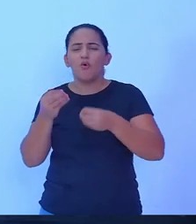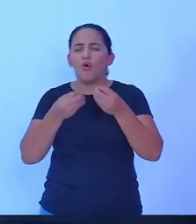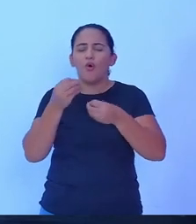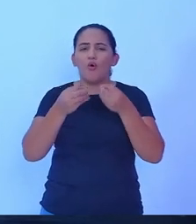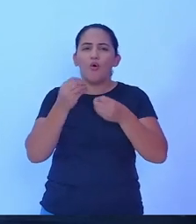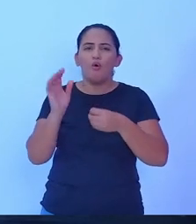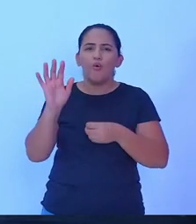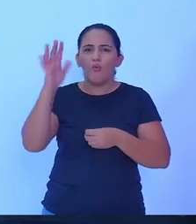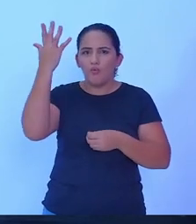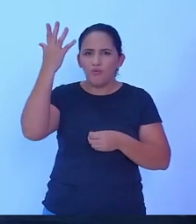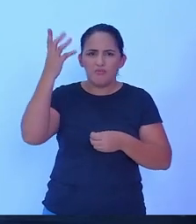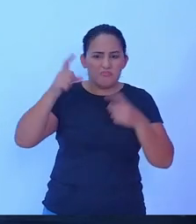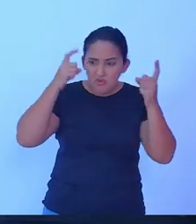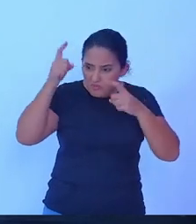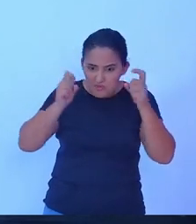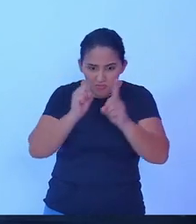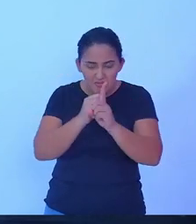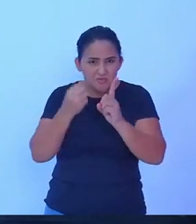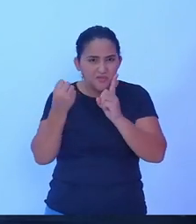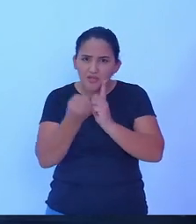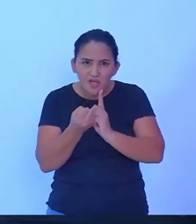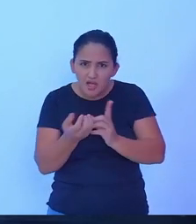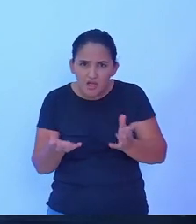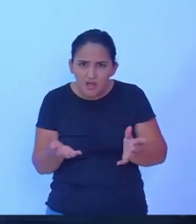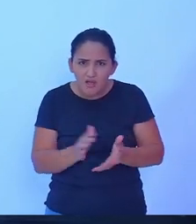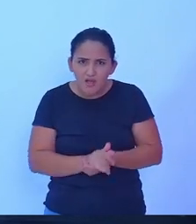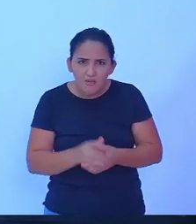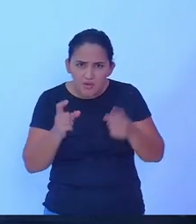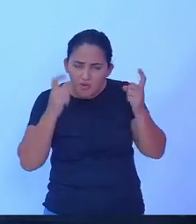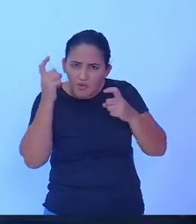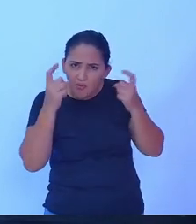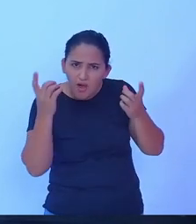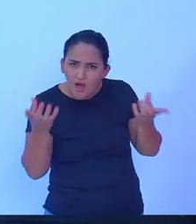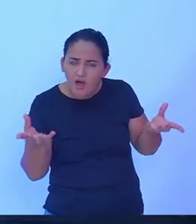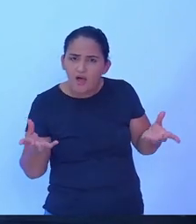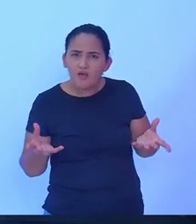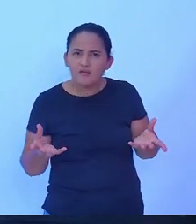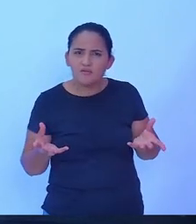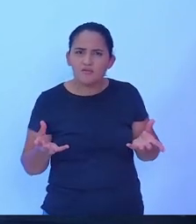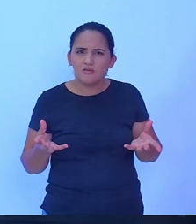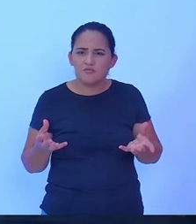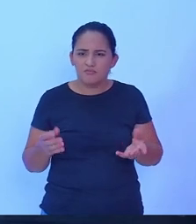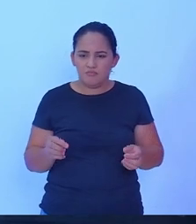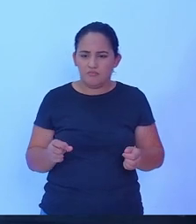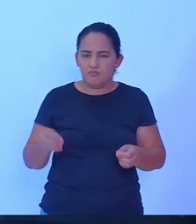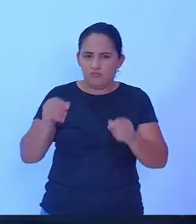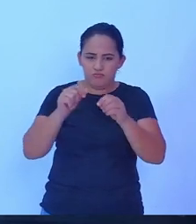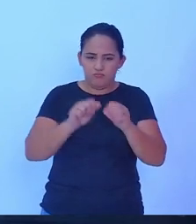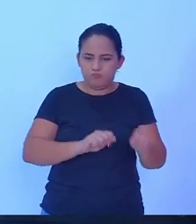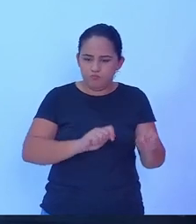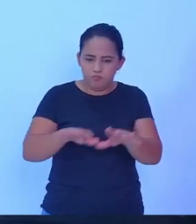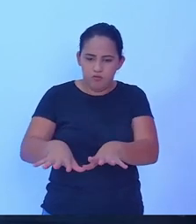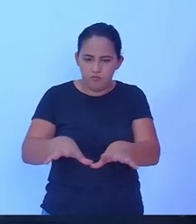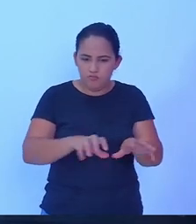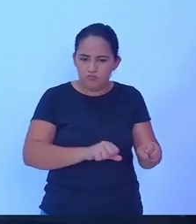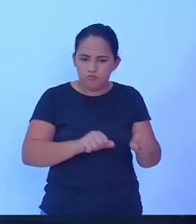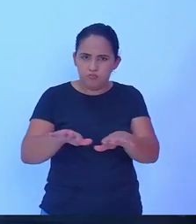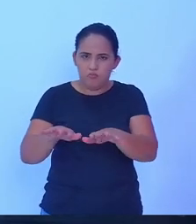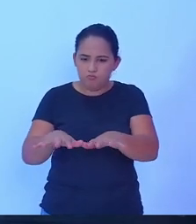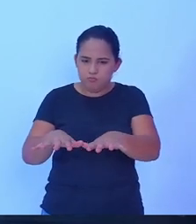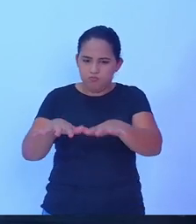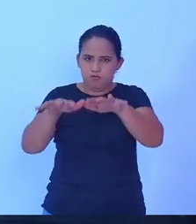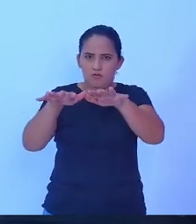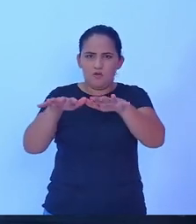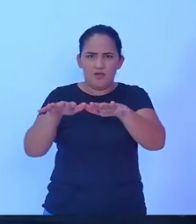vai virar um pesadelo porque eu tenho certeza que depois do aterro depois dela concluída vai ficar muito pior